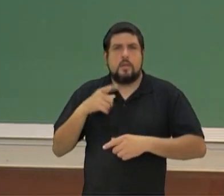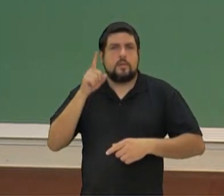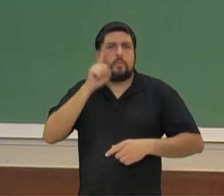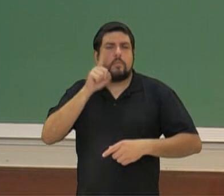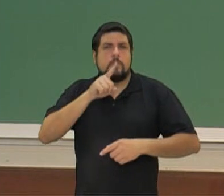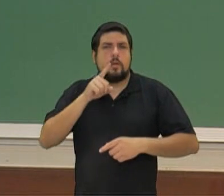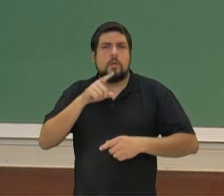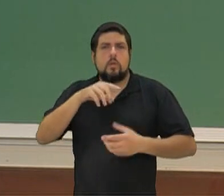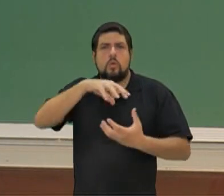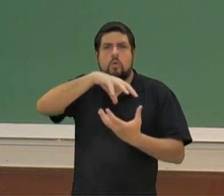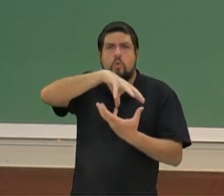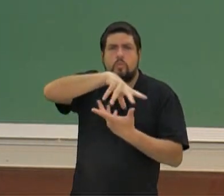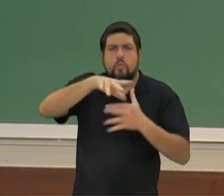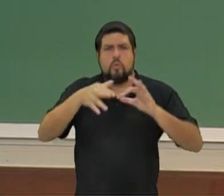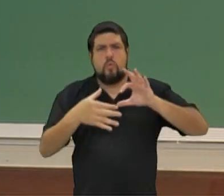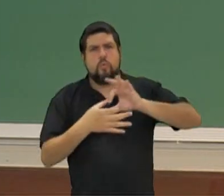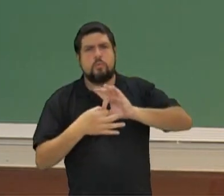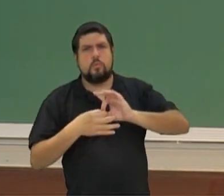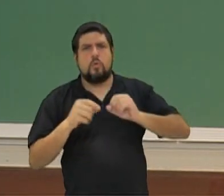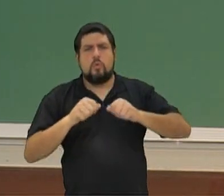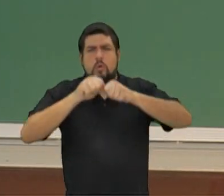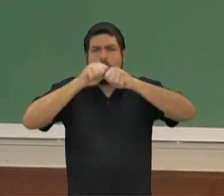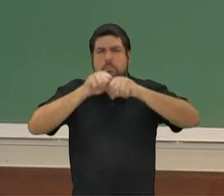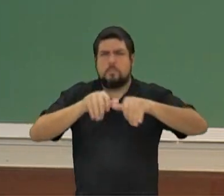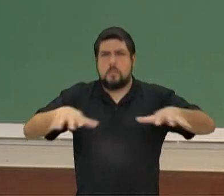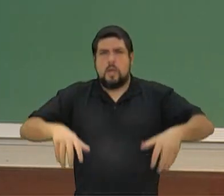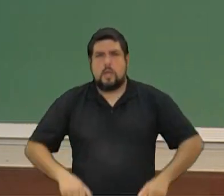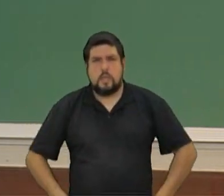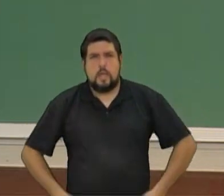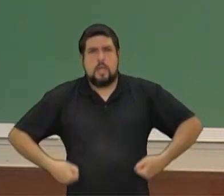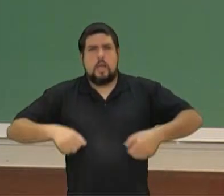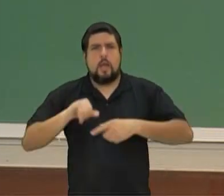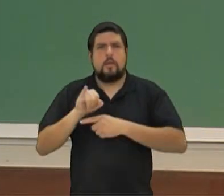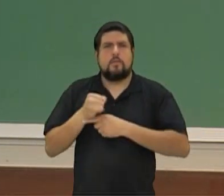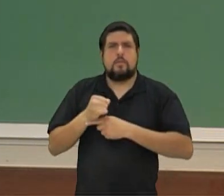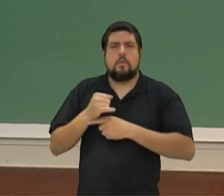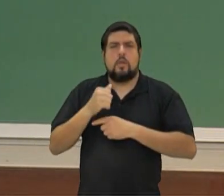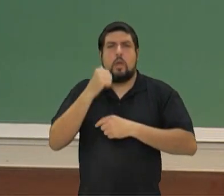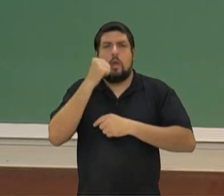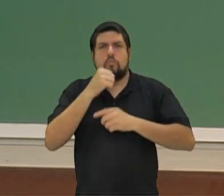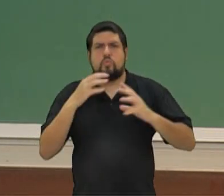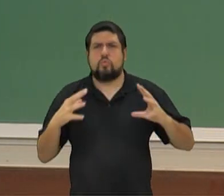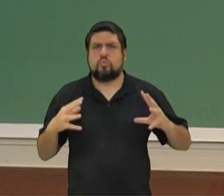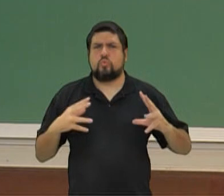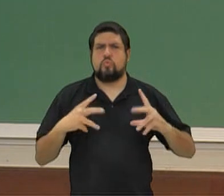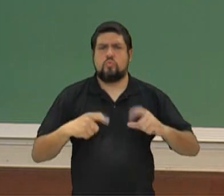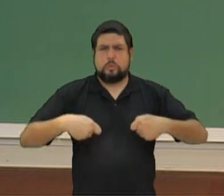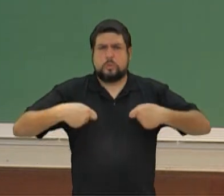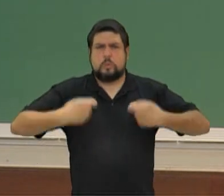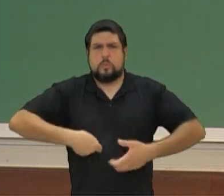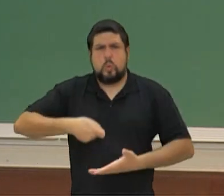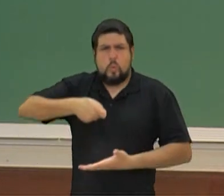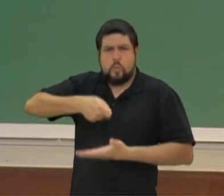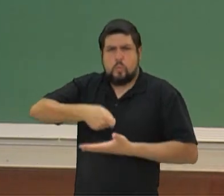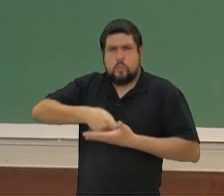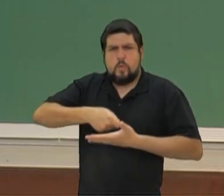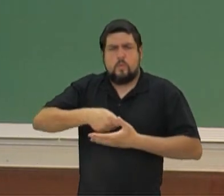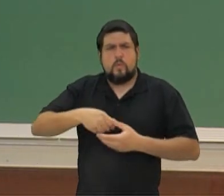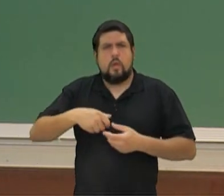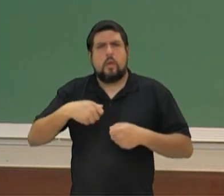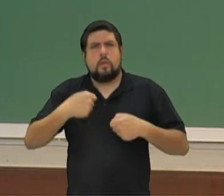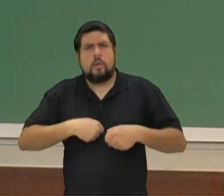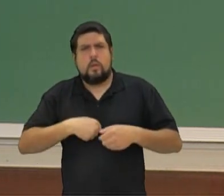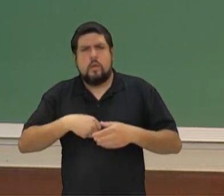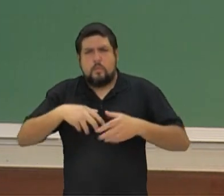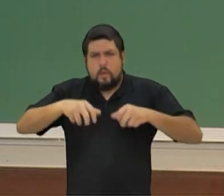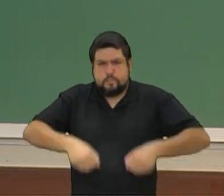globalização e trouxeram uma espécie de uma calça jeans em que todas as mulheres, enfim, tem que couber, enfim, tem que caber nessa, como diz o